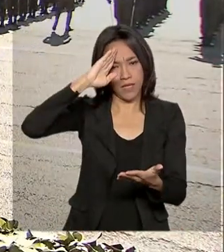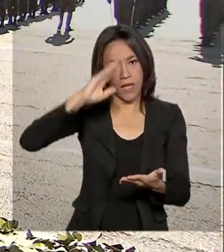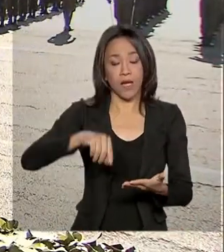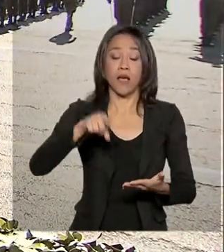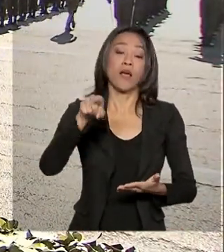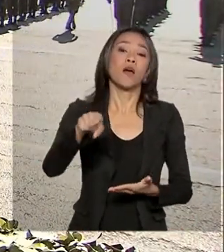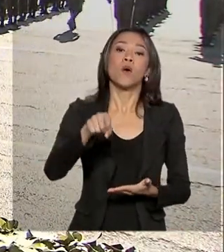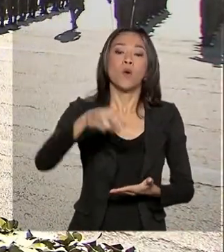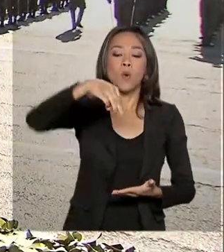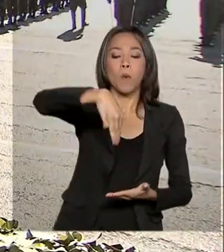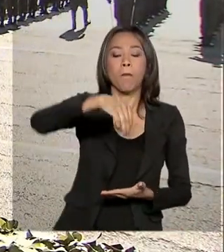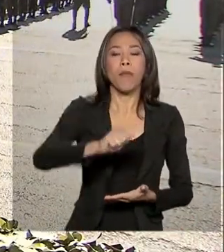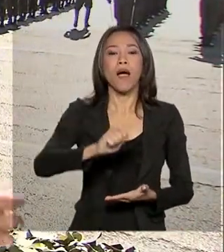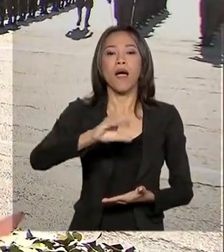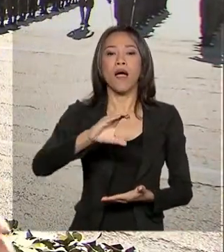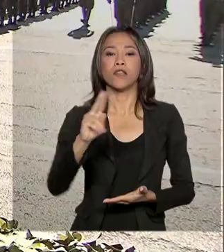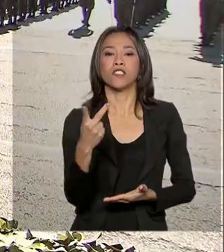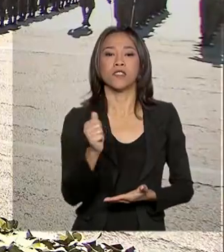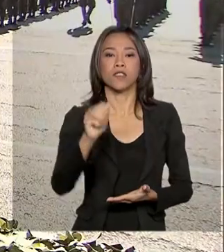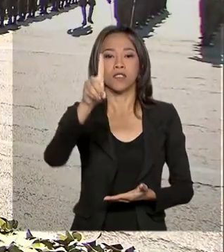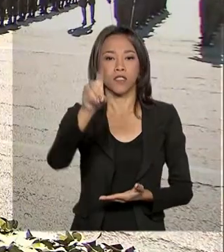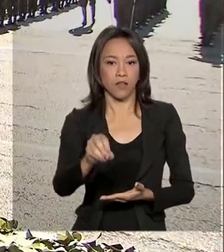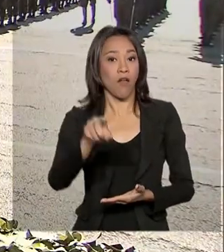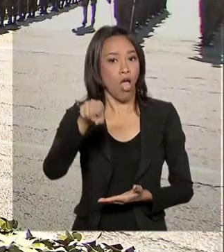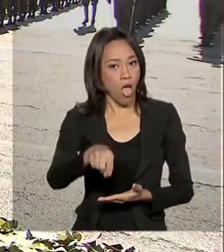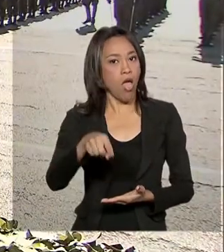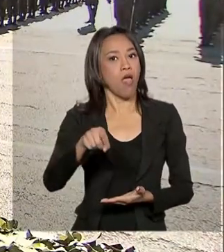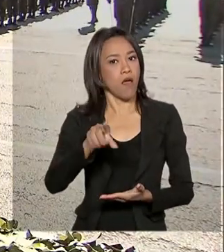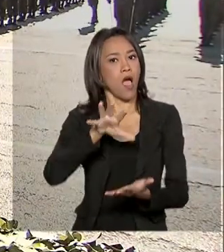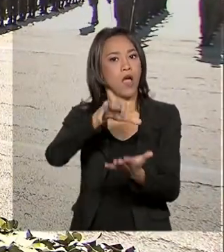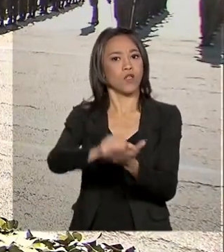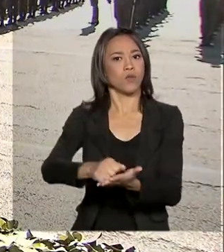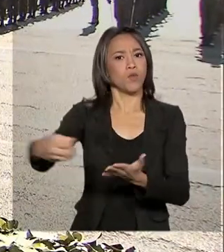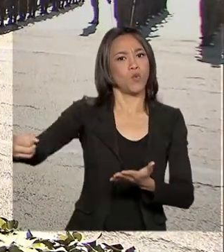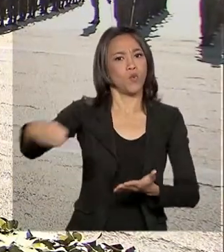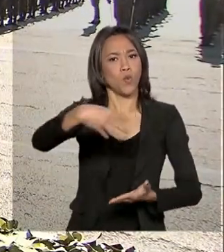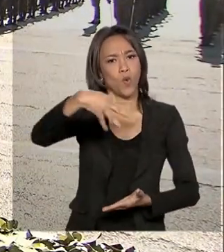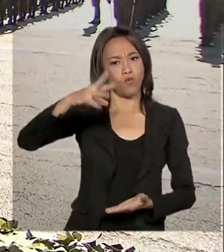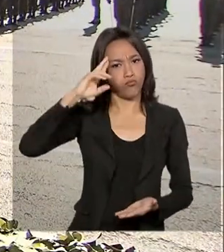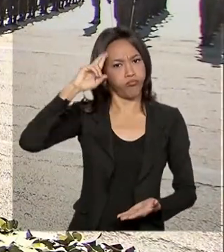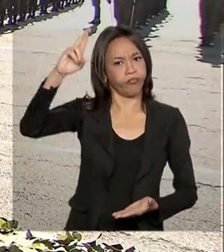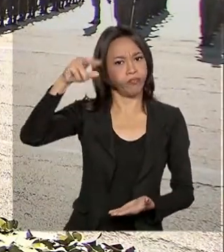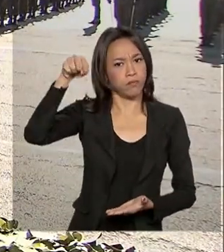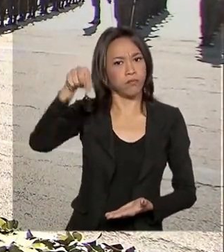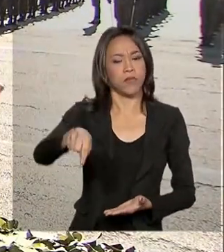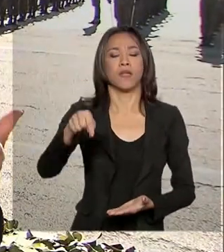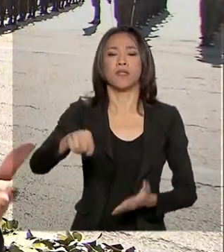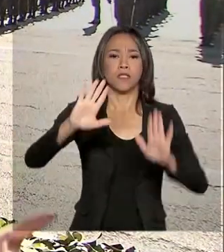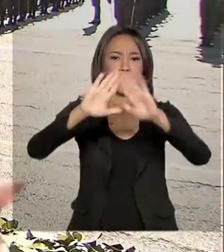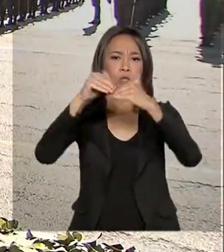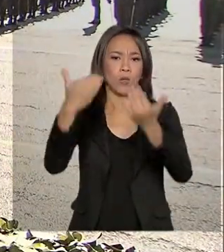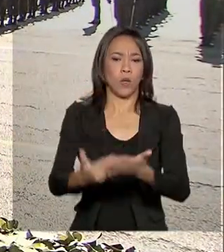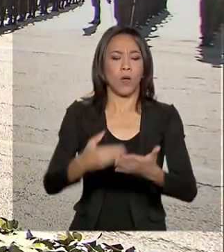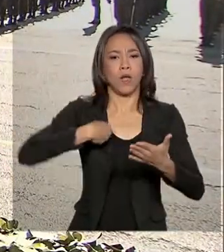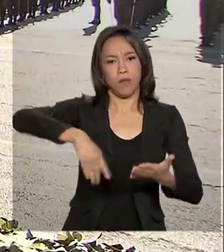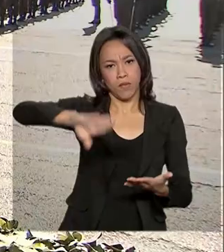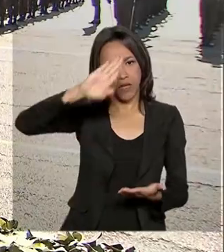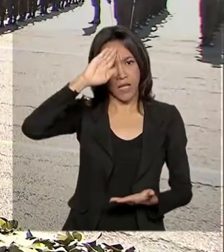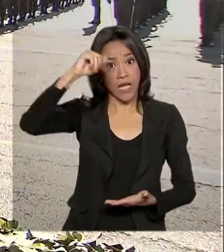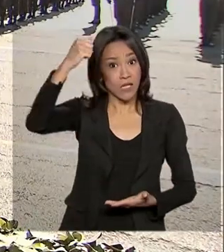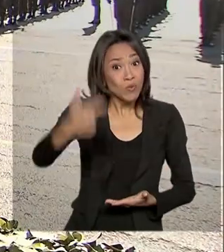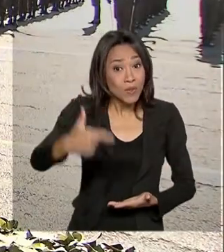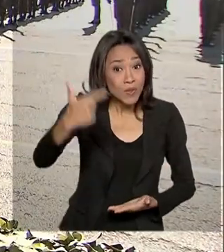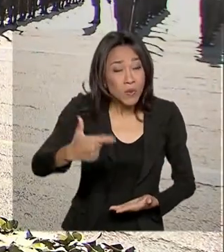Marques Machado Júnior vai assumir como novo comandante da instituição. Esse é o segundo colégio militar mais